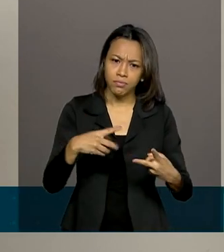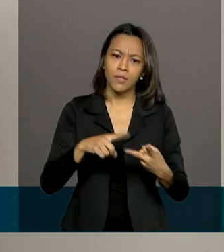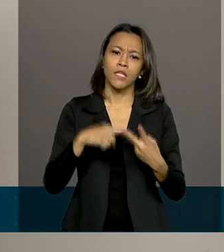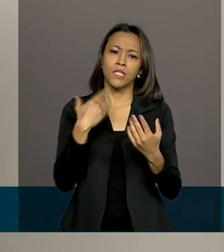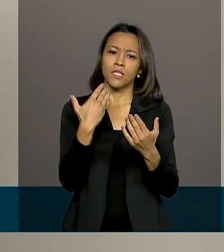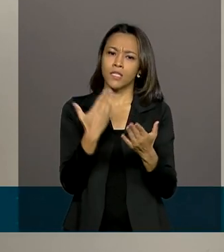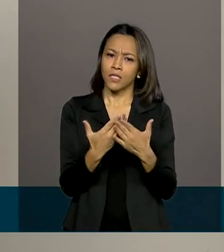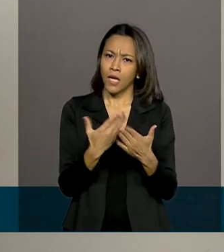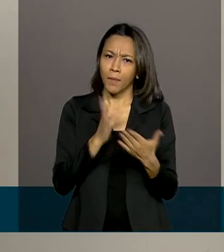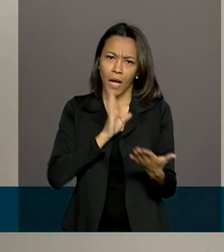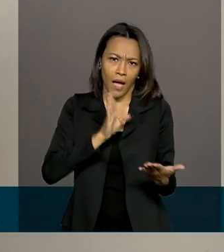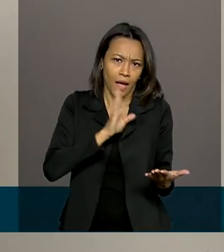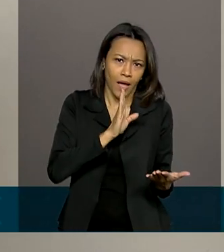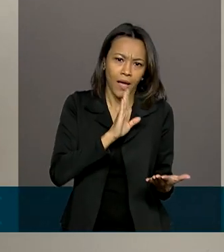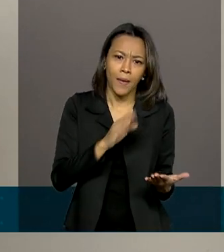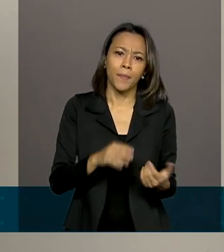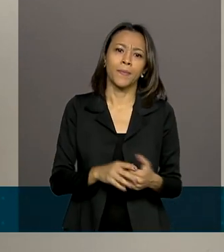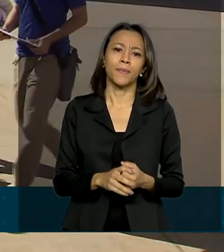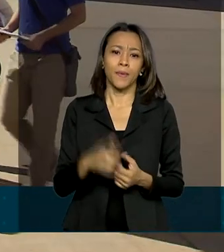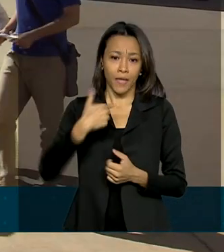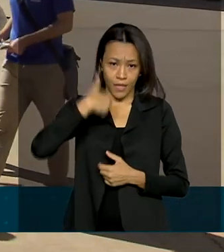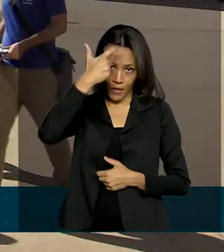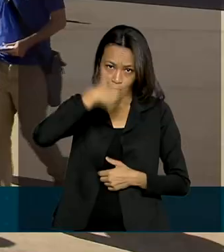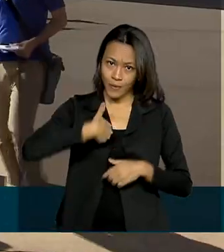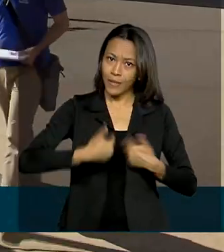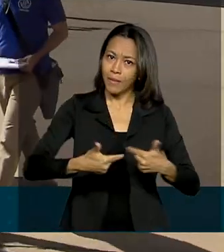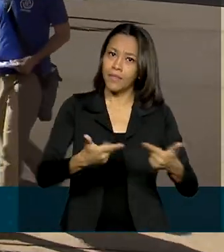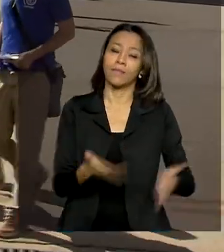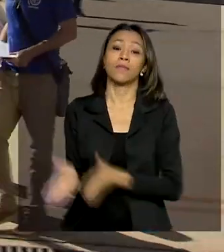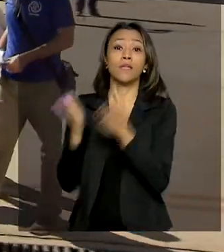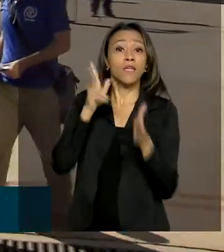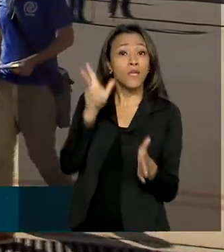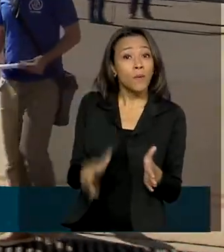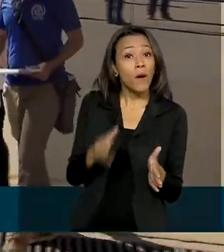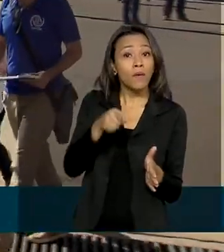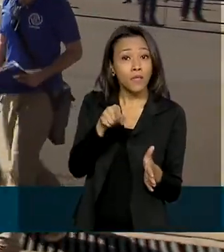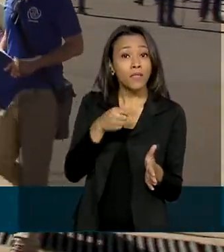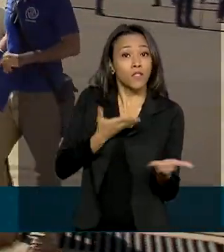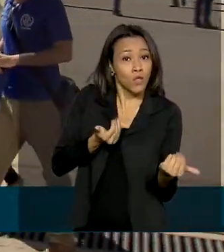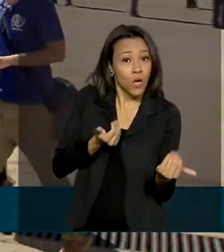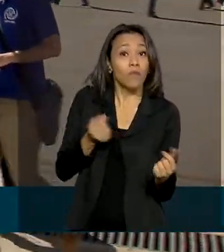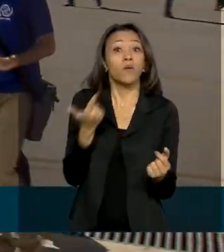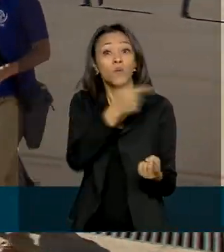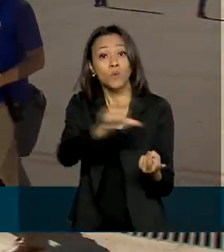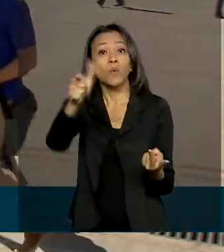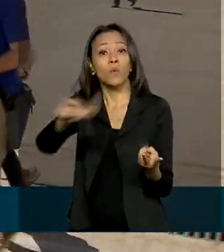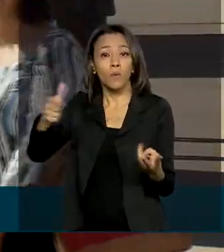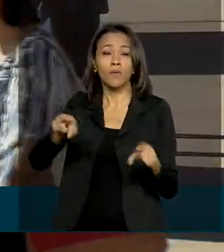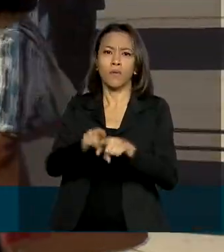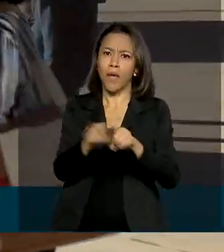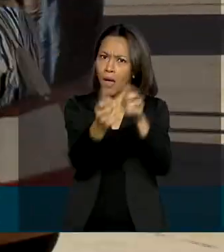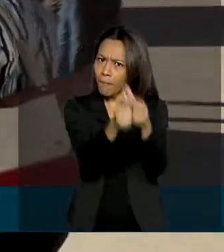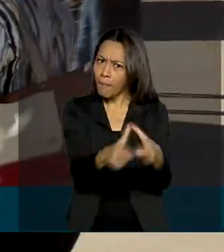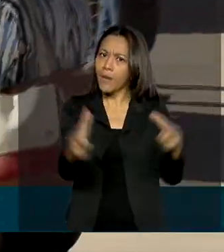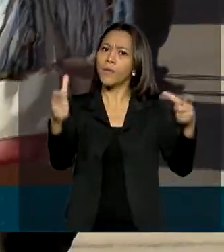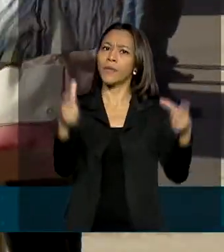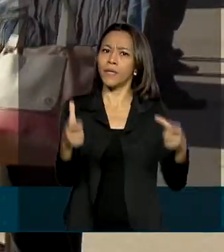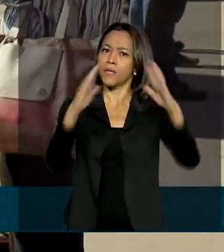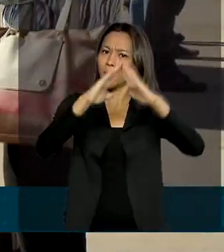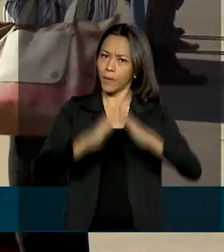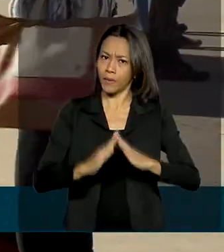já, muito rápido. Eu estou trabalhando. Assim como o Gleiker, os venezuelanos são a grande maioria dos